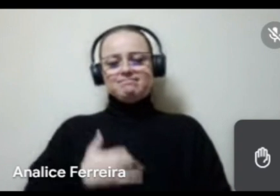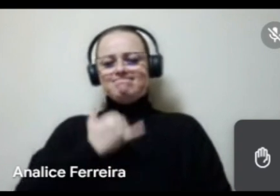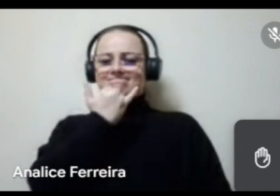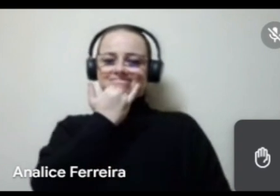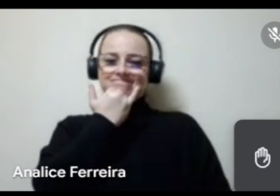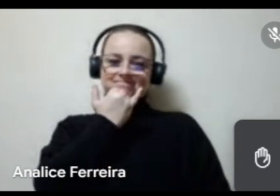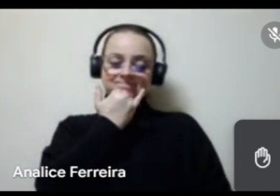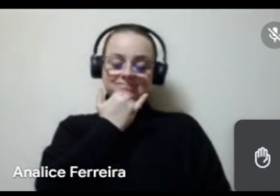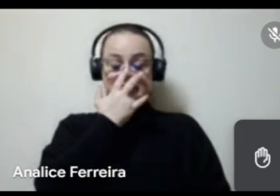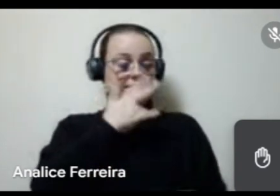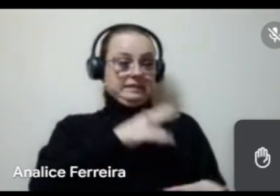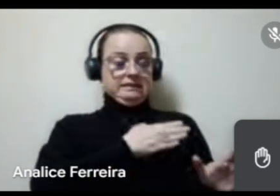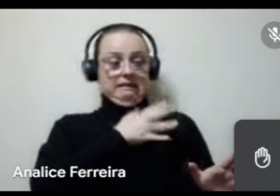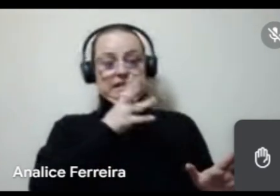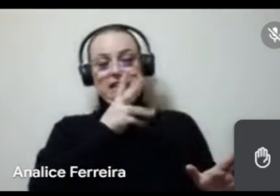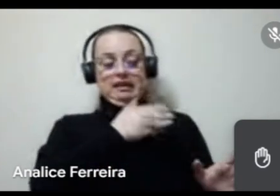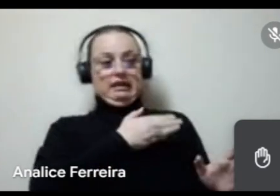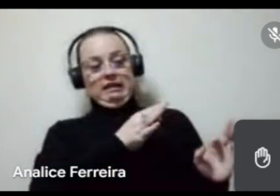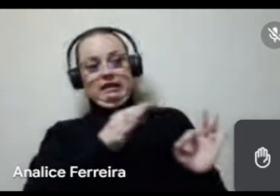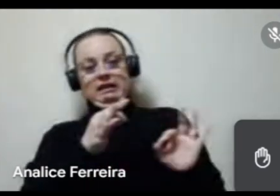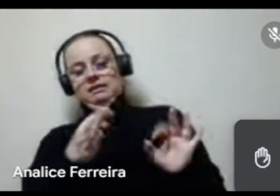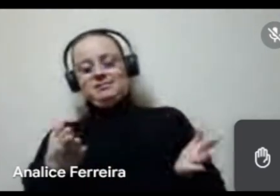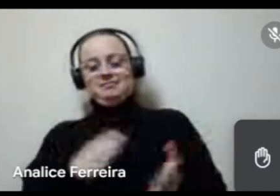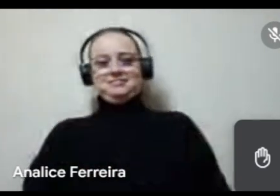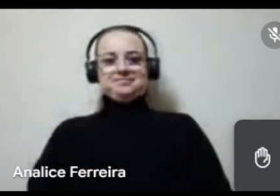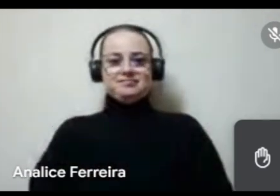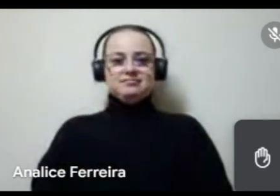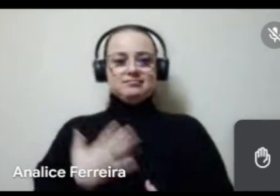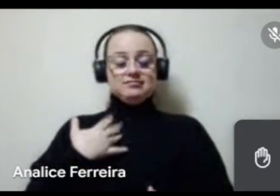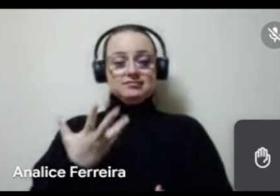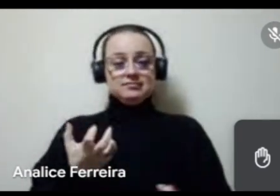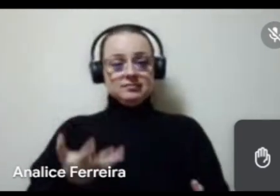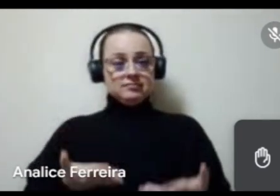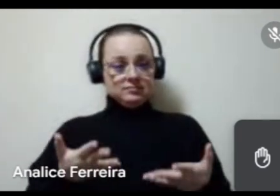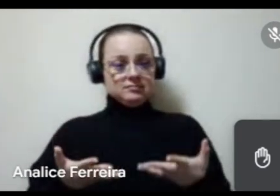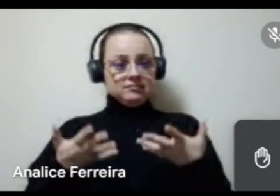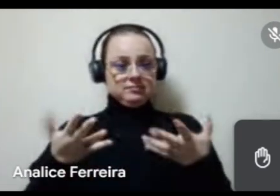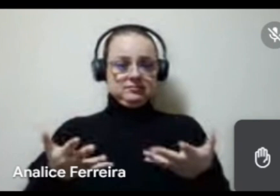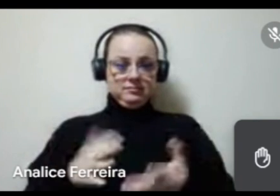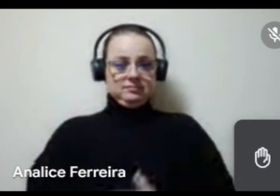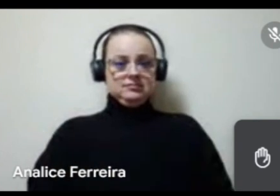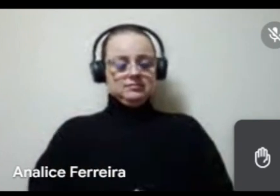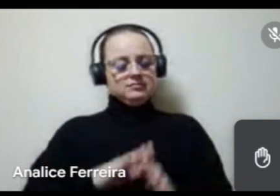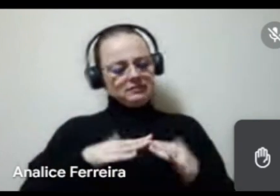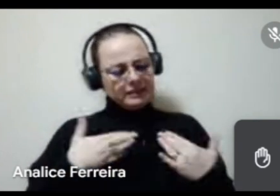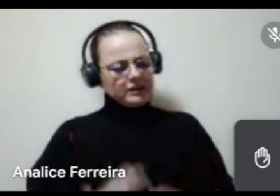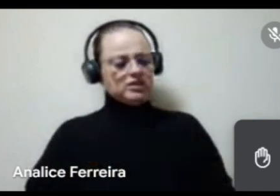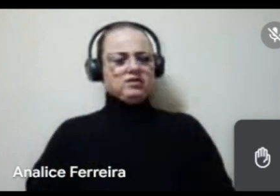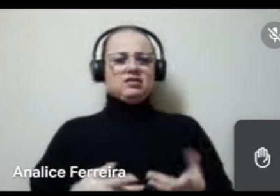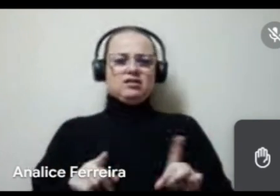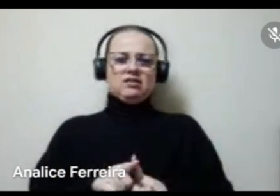Desculpa aí, tá dando esses delay aqui, essa memória, eu já tentei aqui, né, essa questão de fomentar, é, escolas,